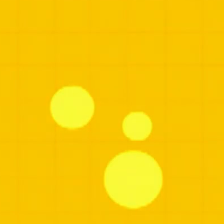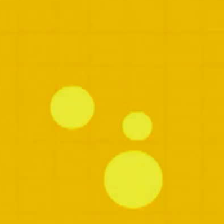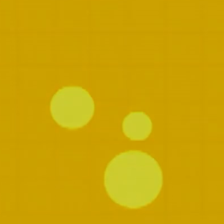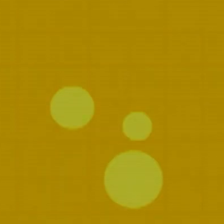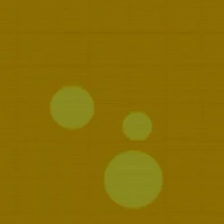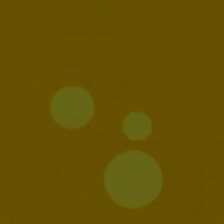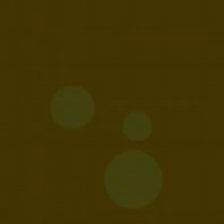Tchau. Tchau.